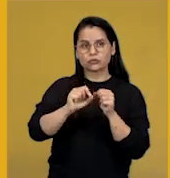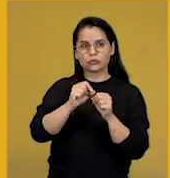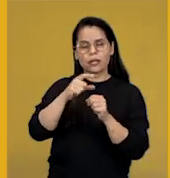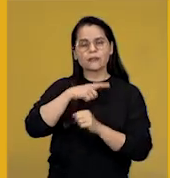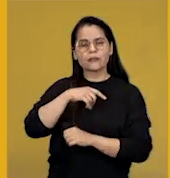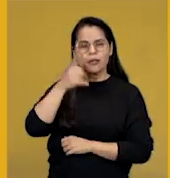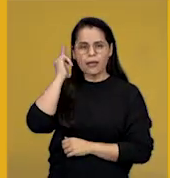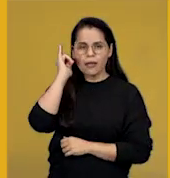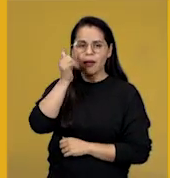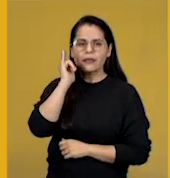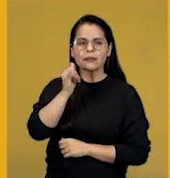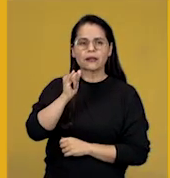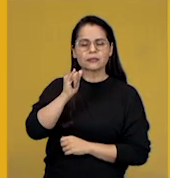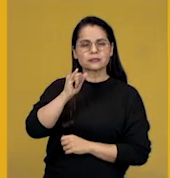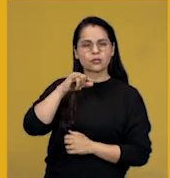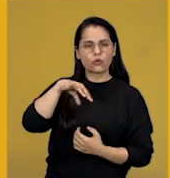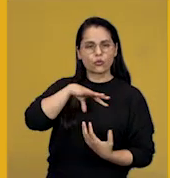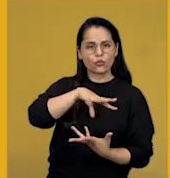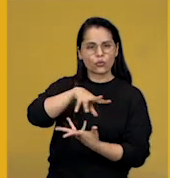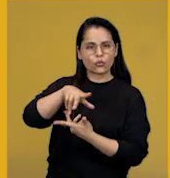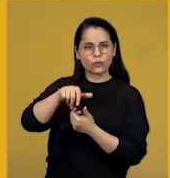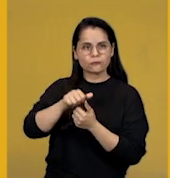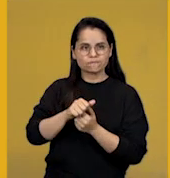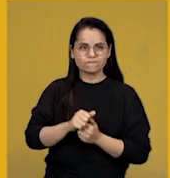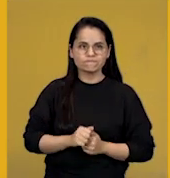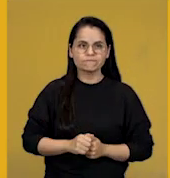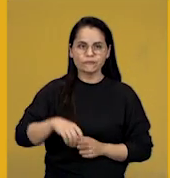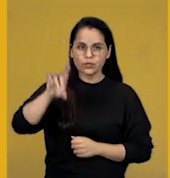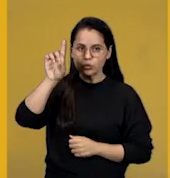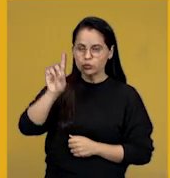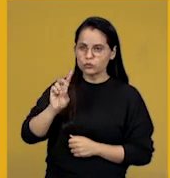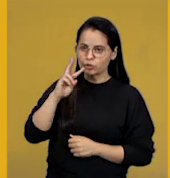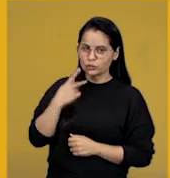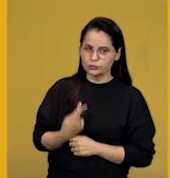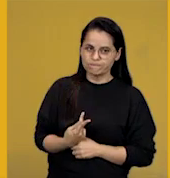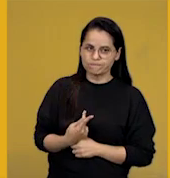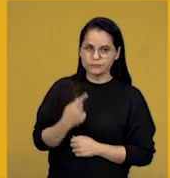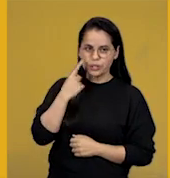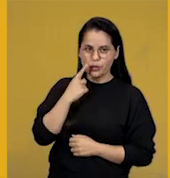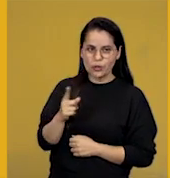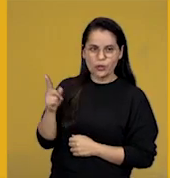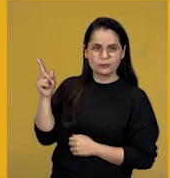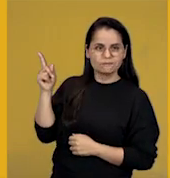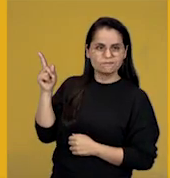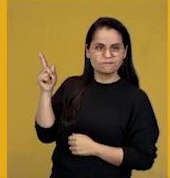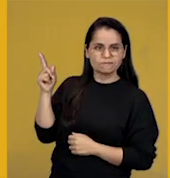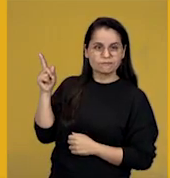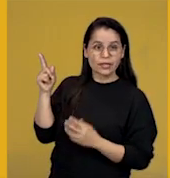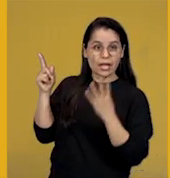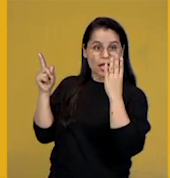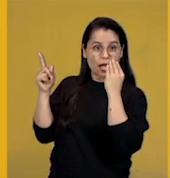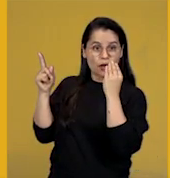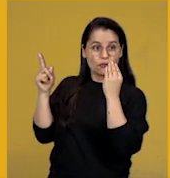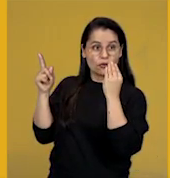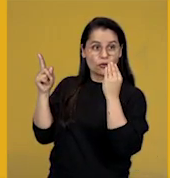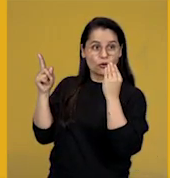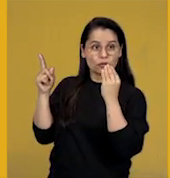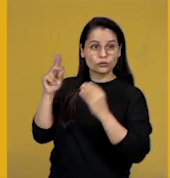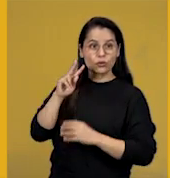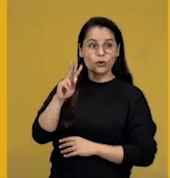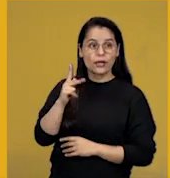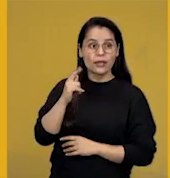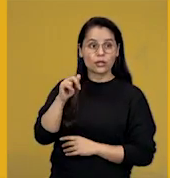Declaração Universal dos Direitos Humanos. Aqui é a foto com a Eleonora Roosevelt,